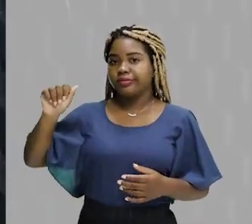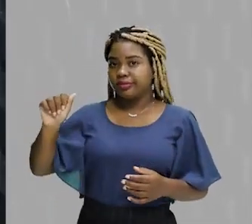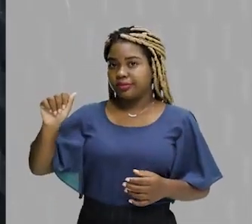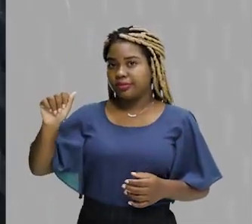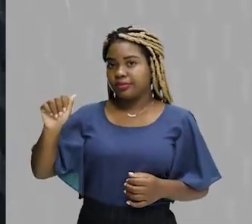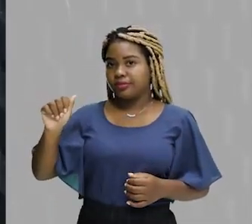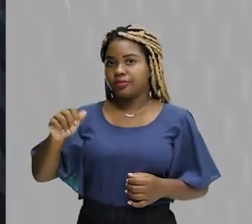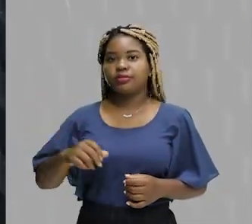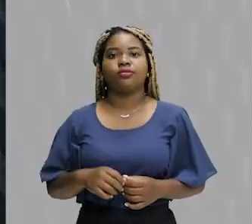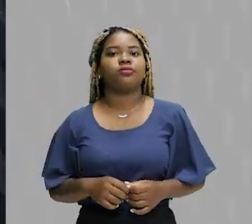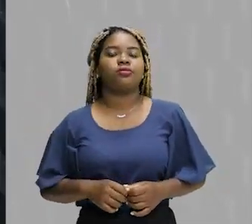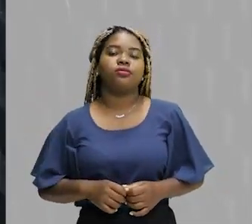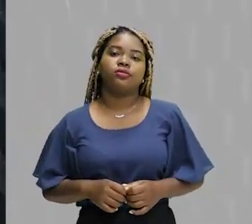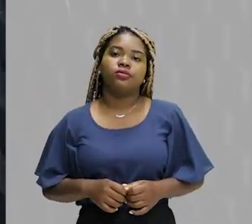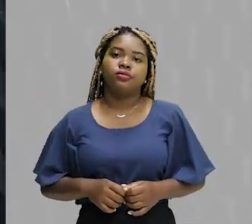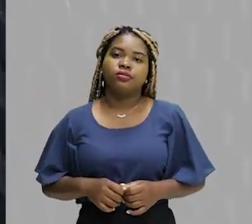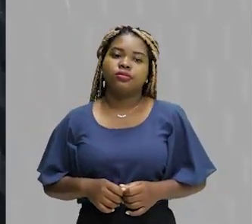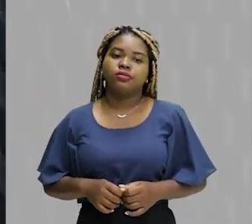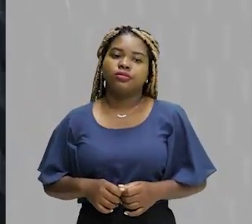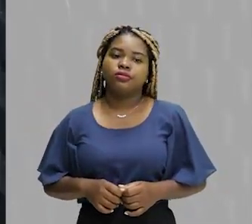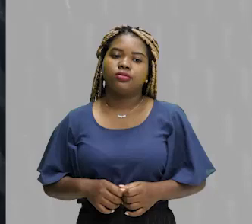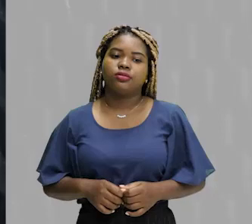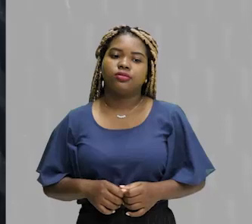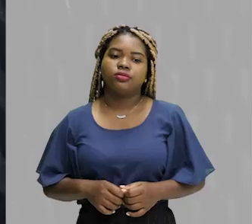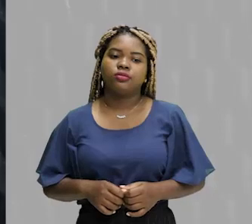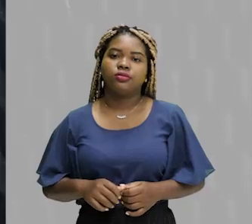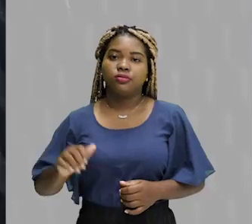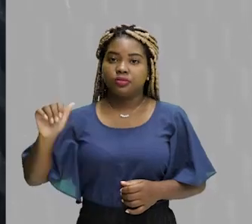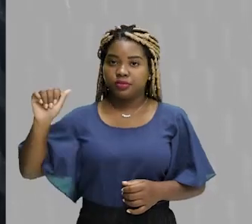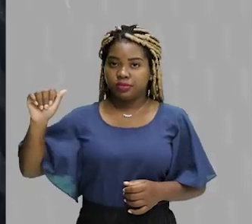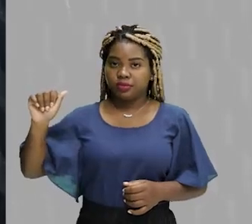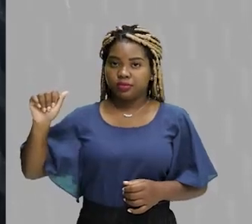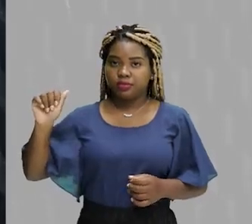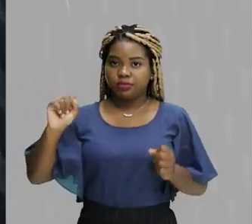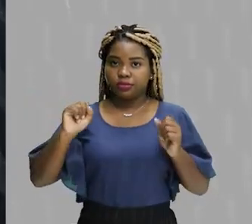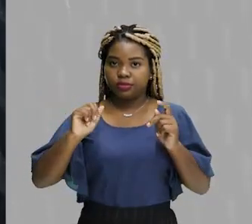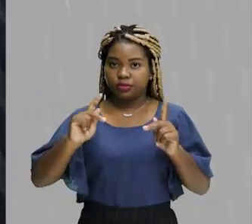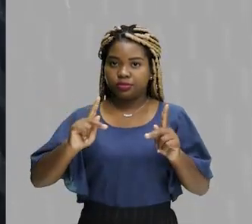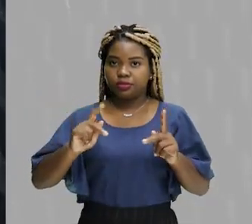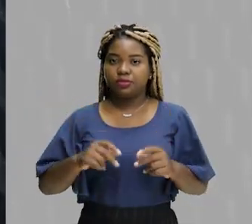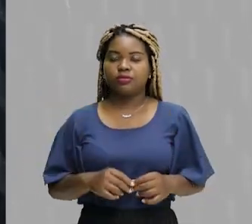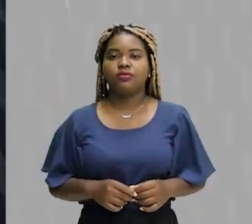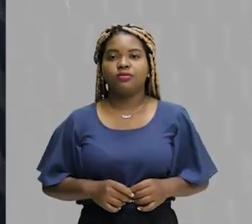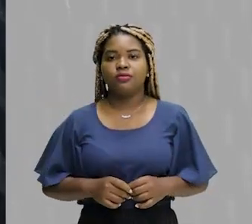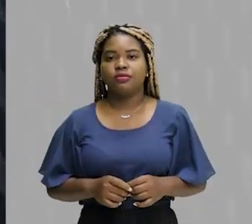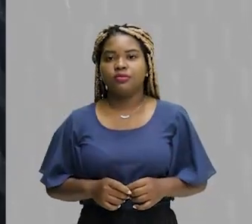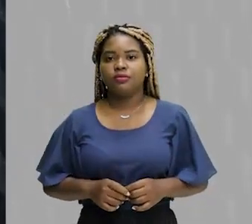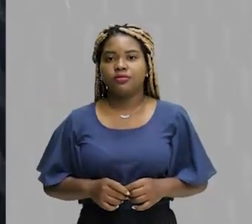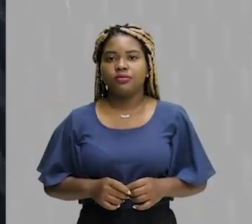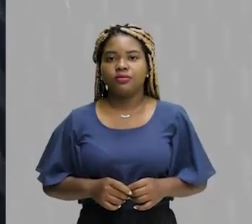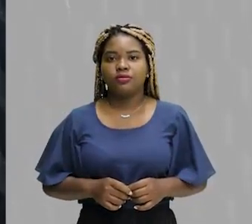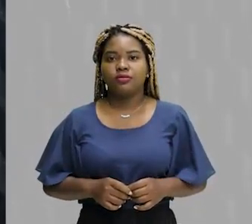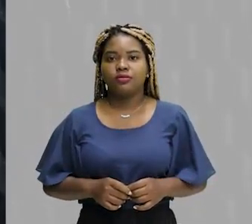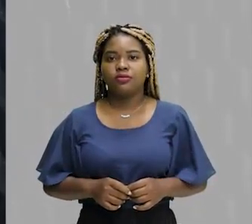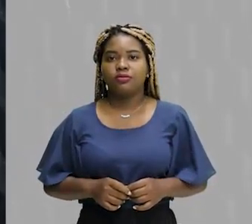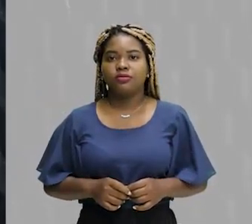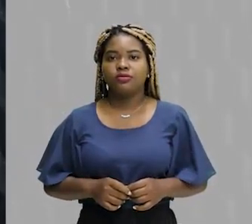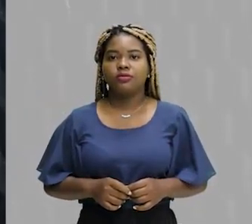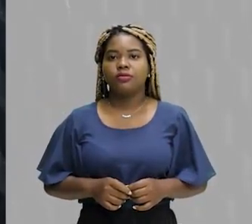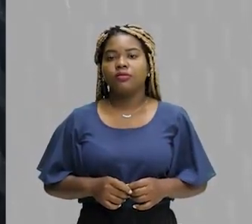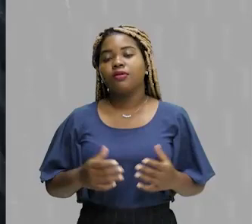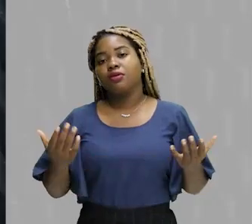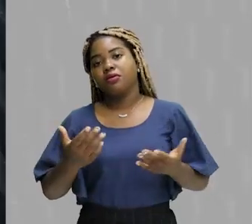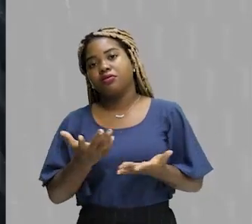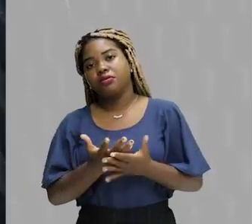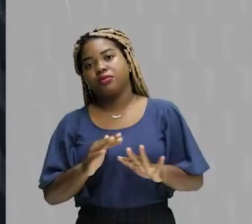Então, vamos marcar a letra A, fica esse gabarito aí, a letra A para a gente, ok? Teremos mais oportunidade de